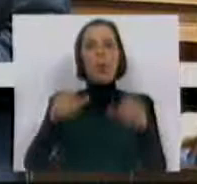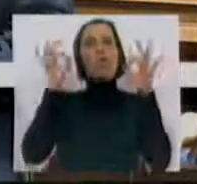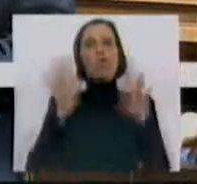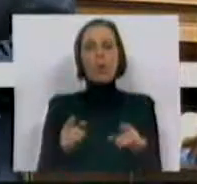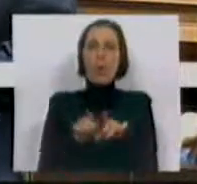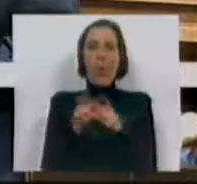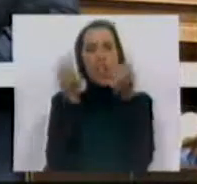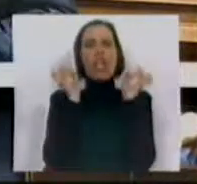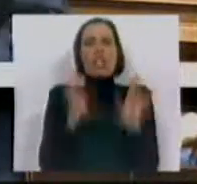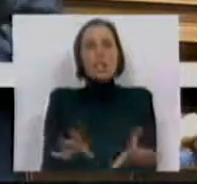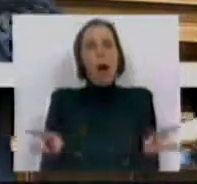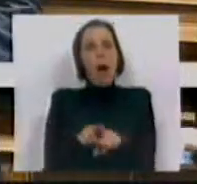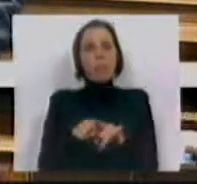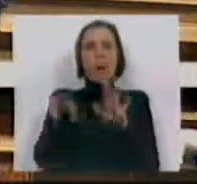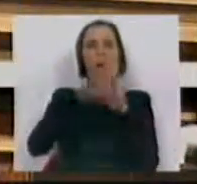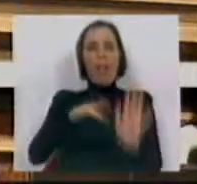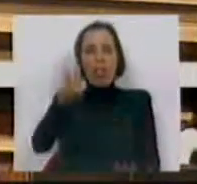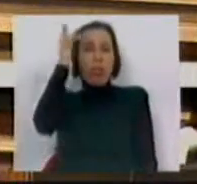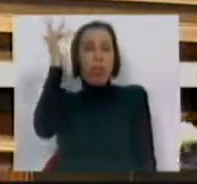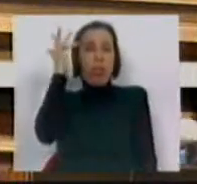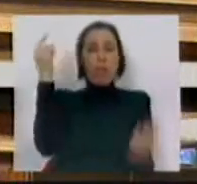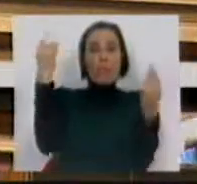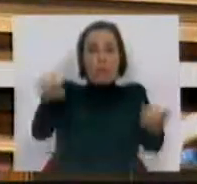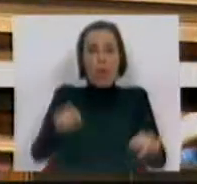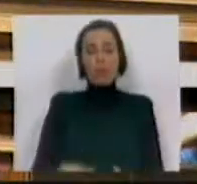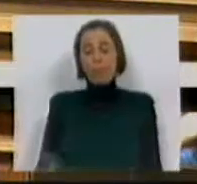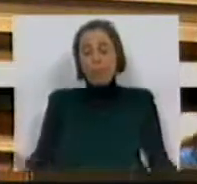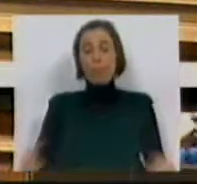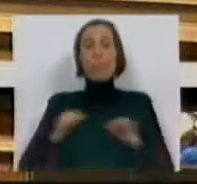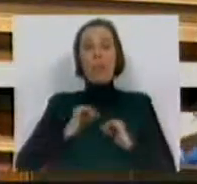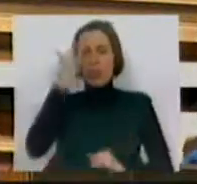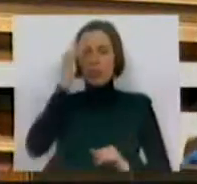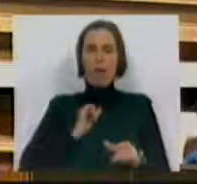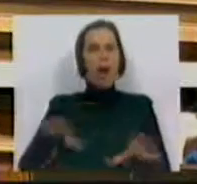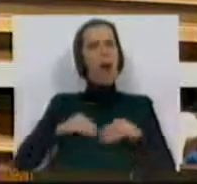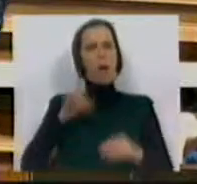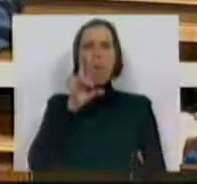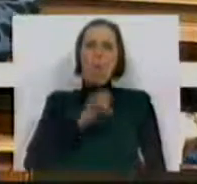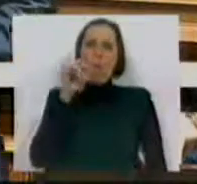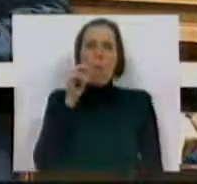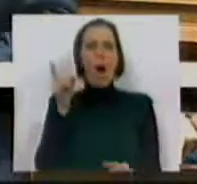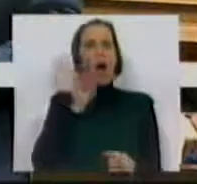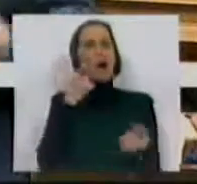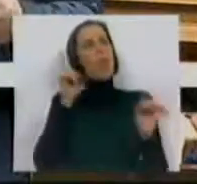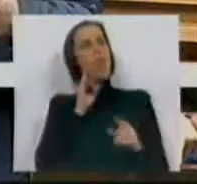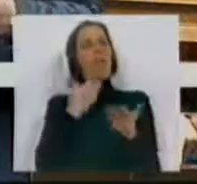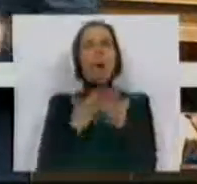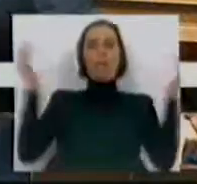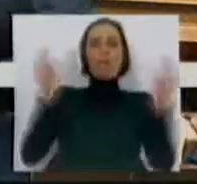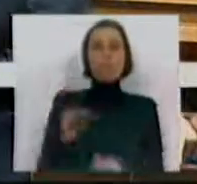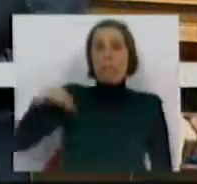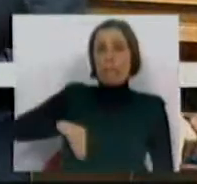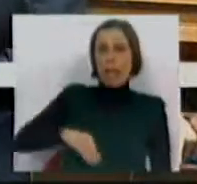autêntico despedimento, para as regras fáceis e, a nosso ver, inaceitáveis, de requalificação, reduzindo